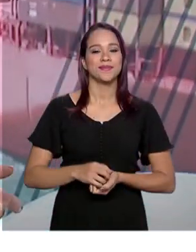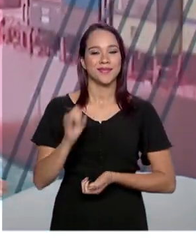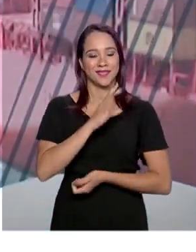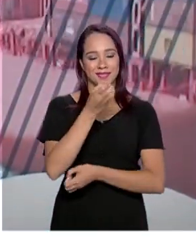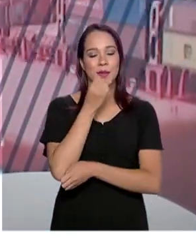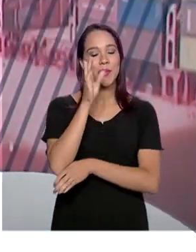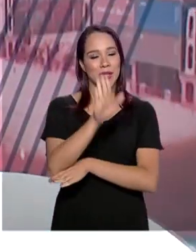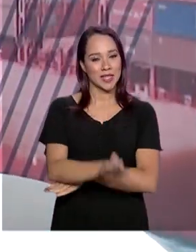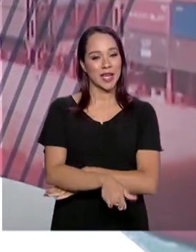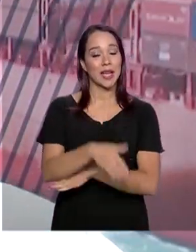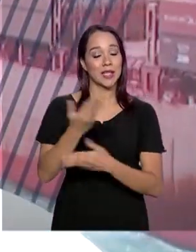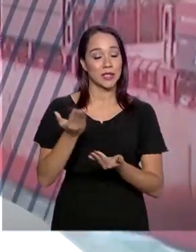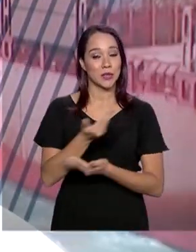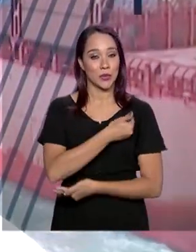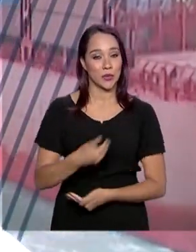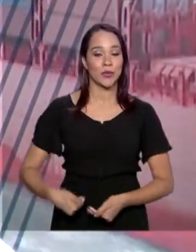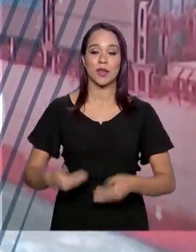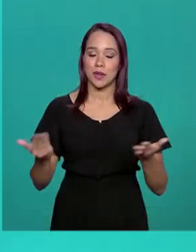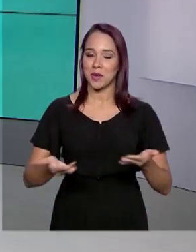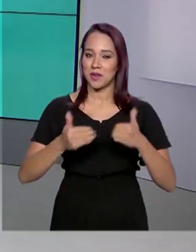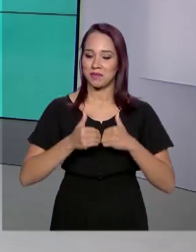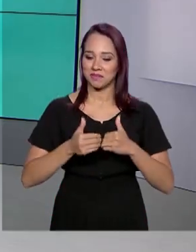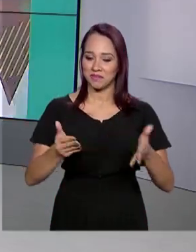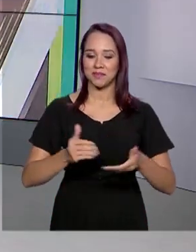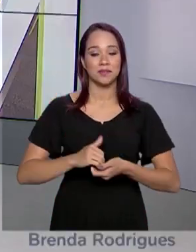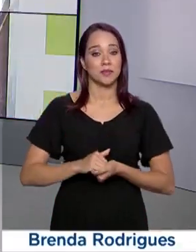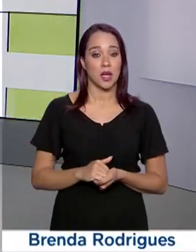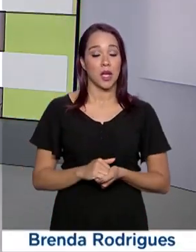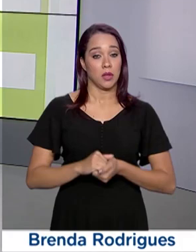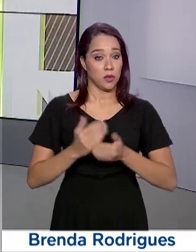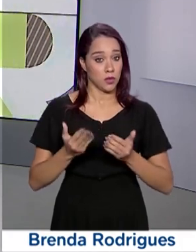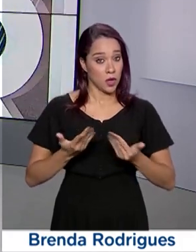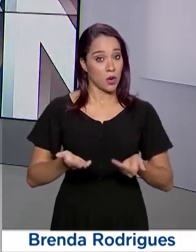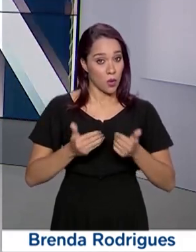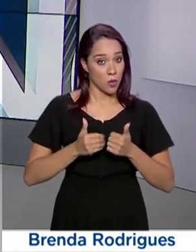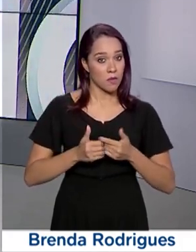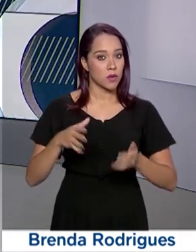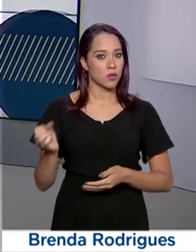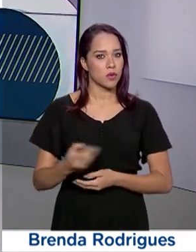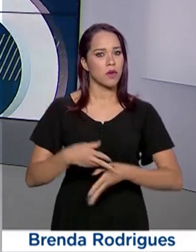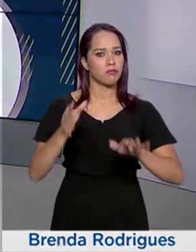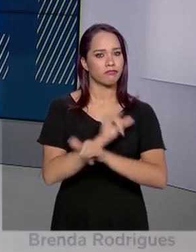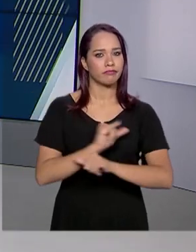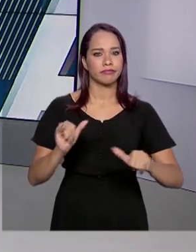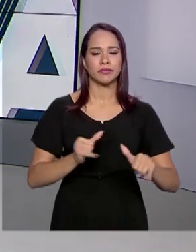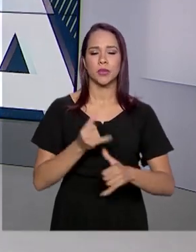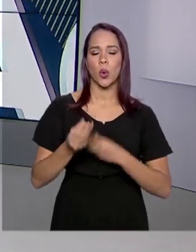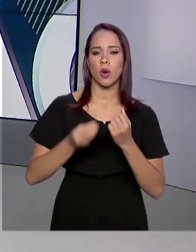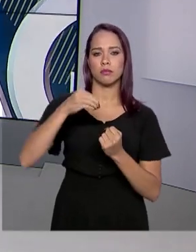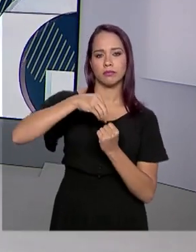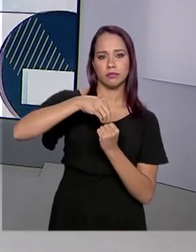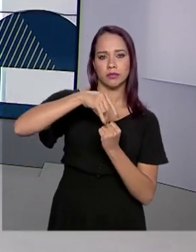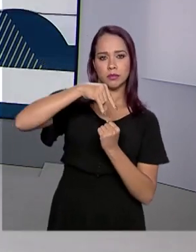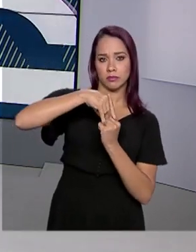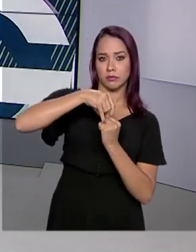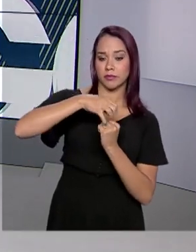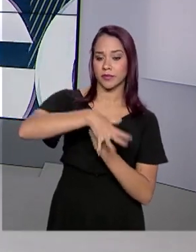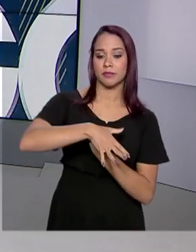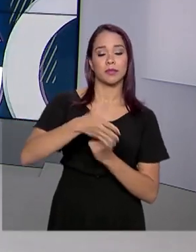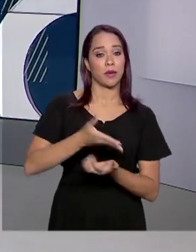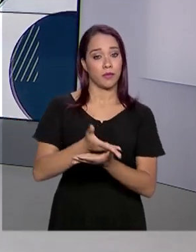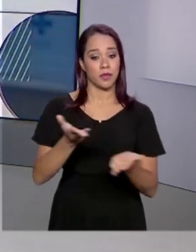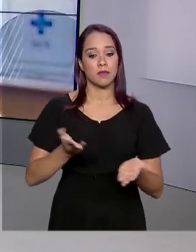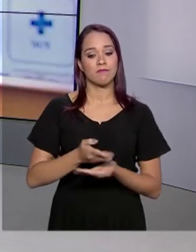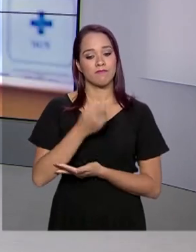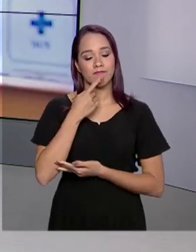Olá, boa tarde. O governo agora está no ar. A gente começa atualizando as informações do coronavírus para você. Vamos falar